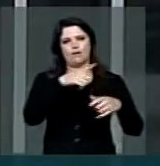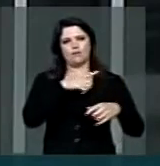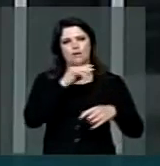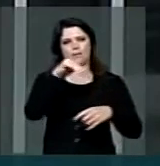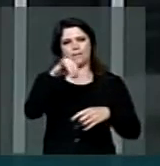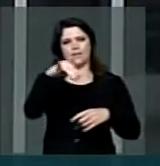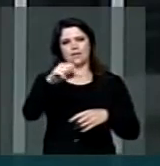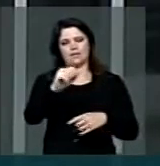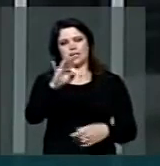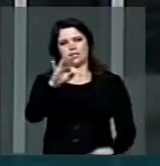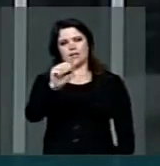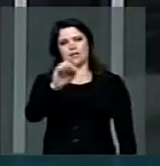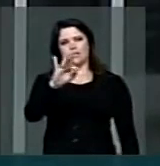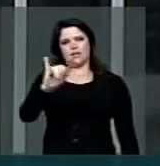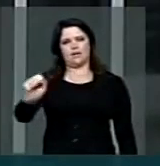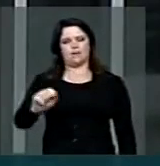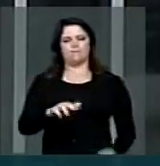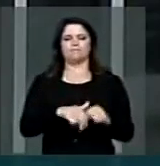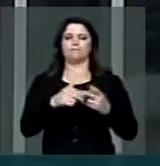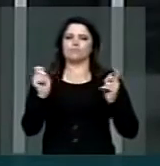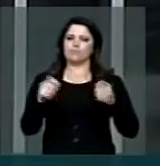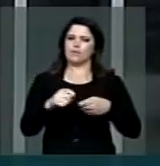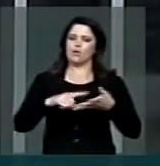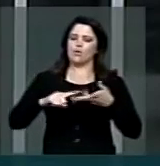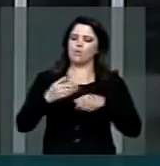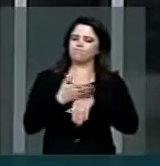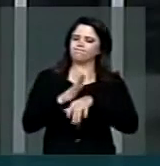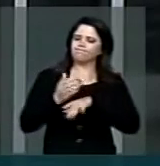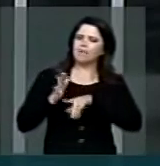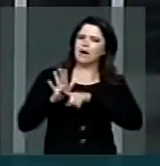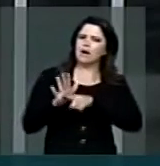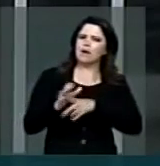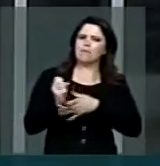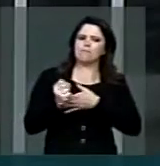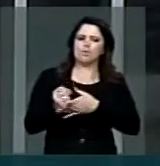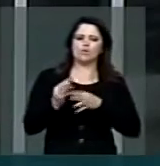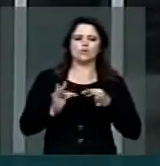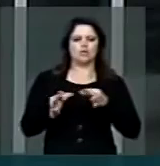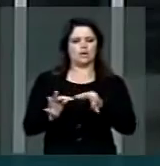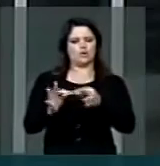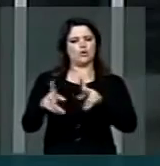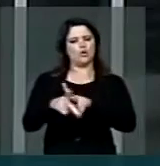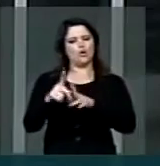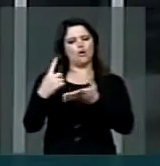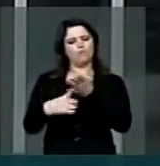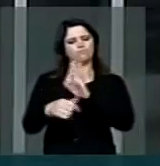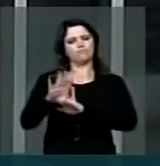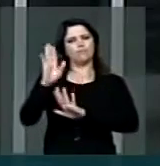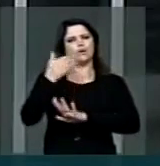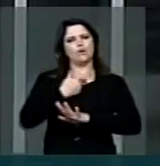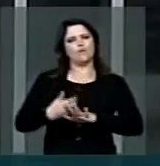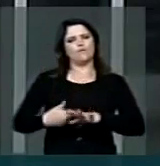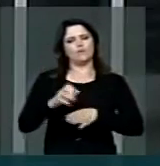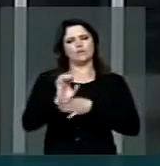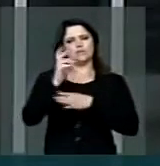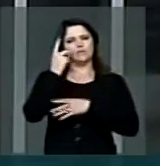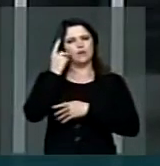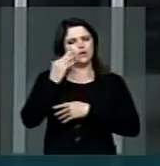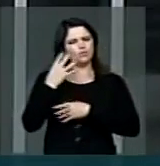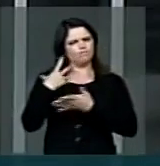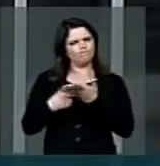Itataya. Capacitação e apoio tecnológico Compromissos assumidos pelo governo do Estado do Ceará